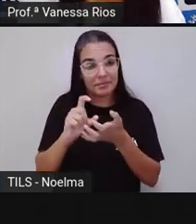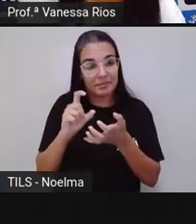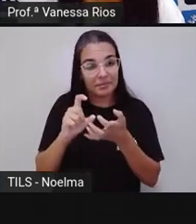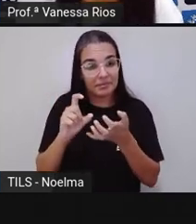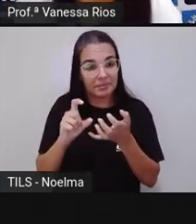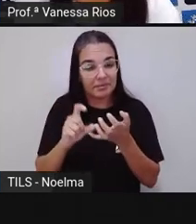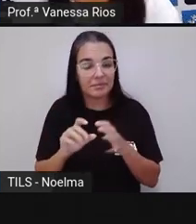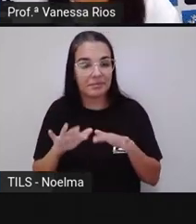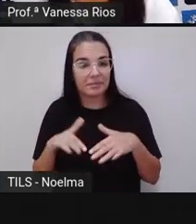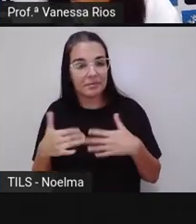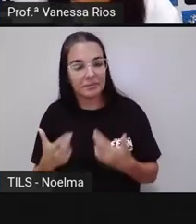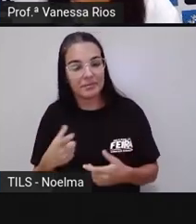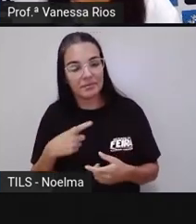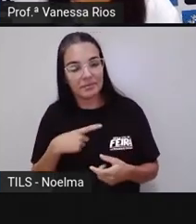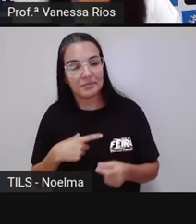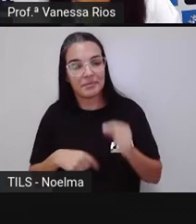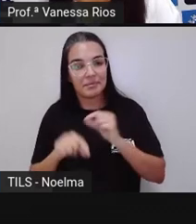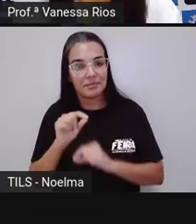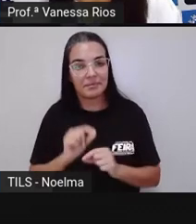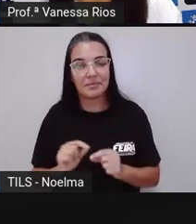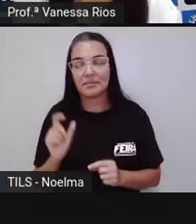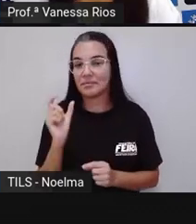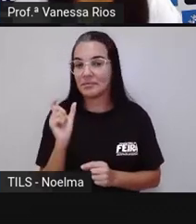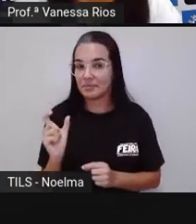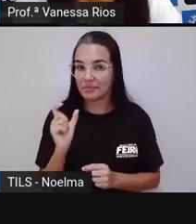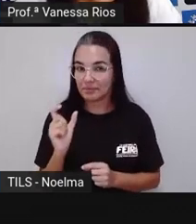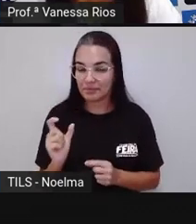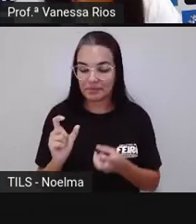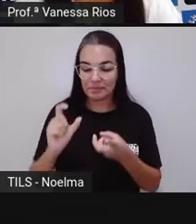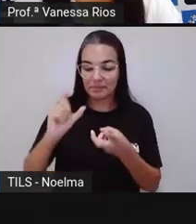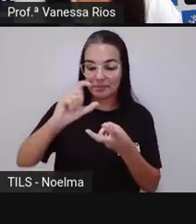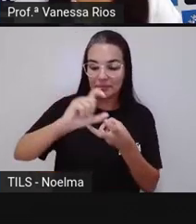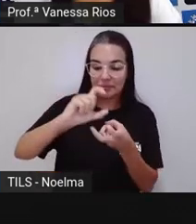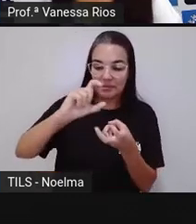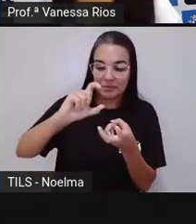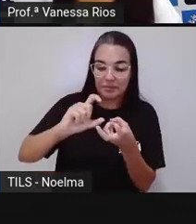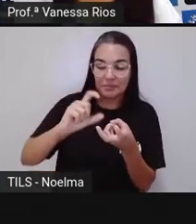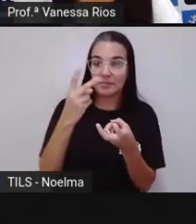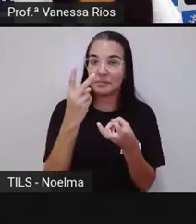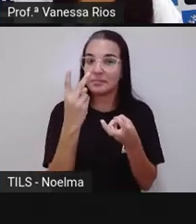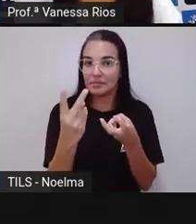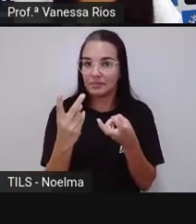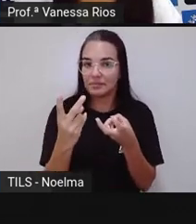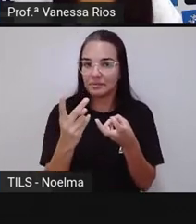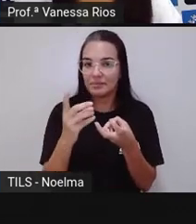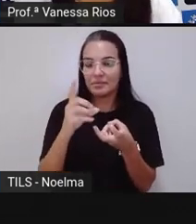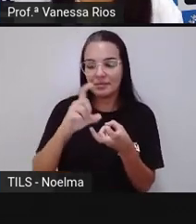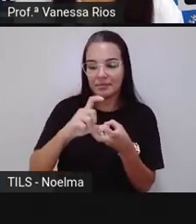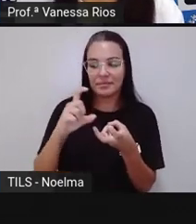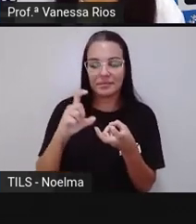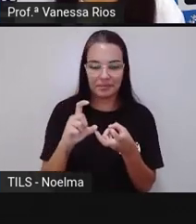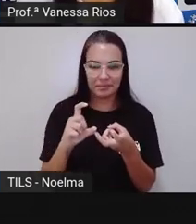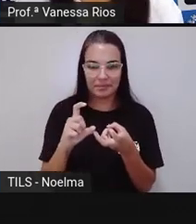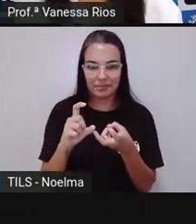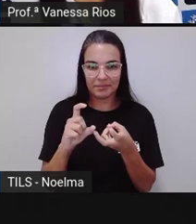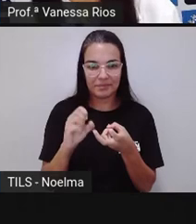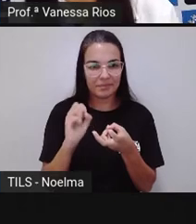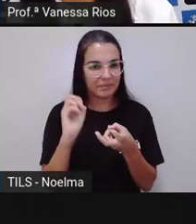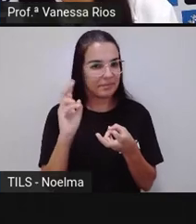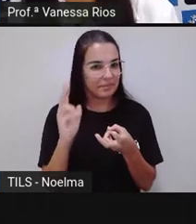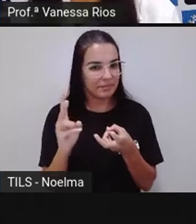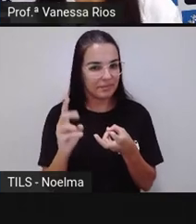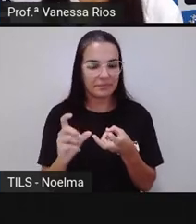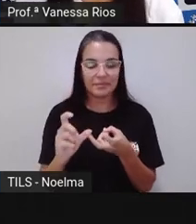identifica que café é uma palavra de sílaba e possui aí duas sílabas.